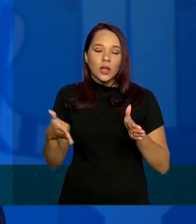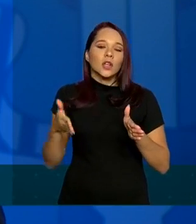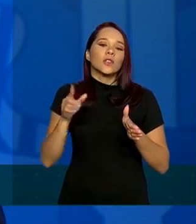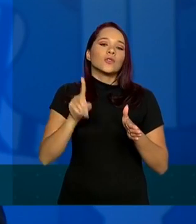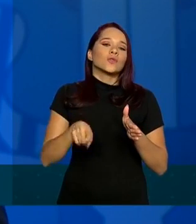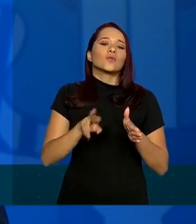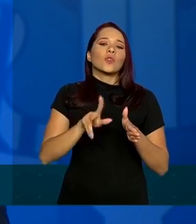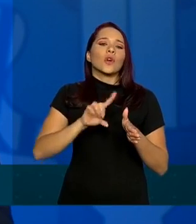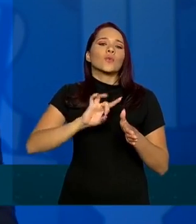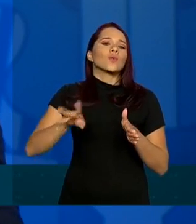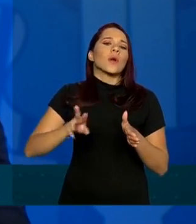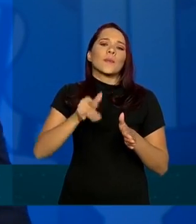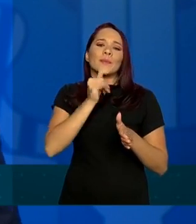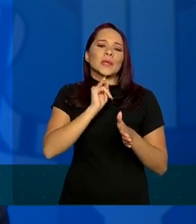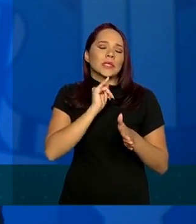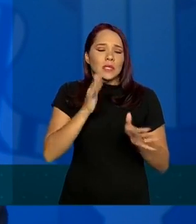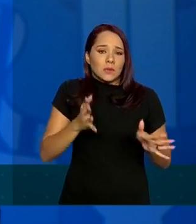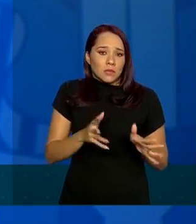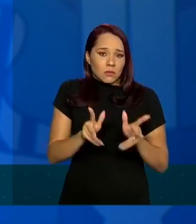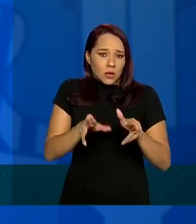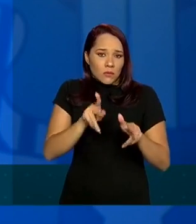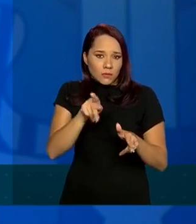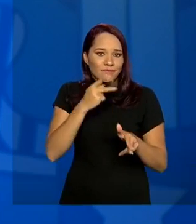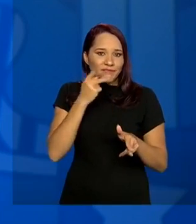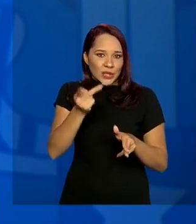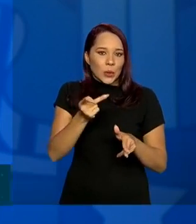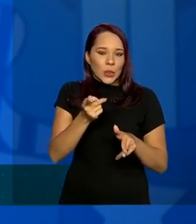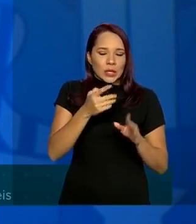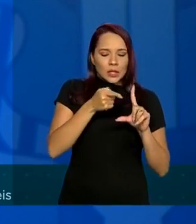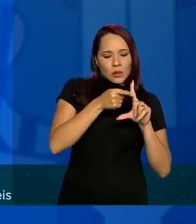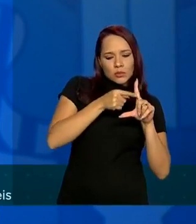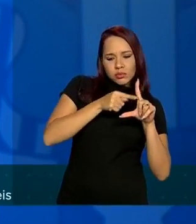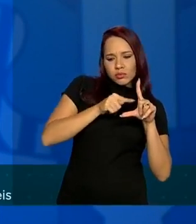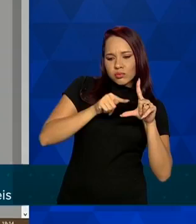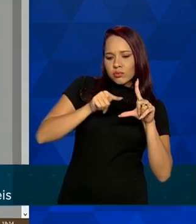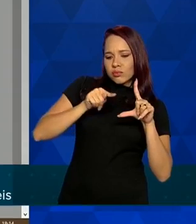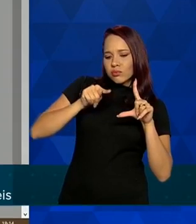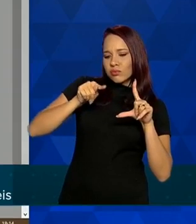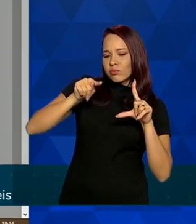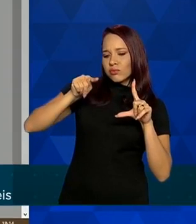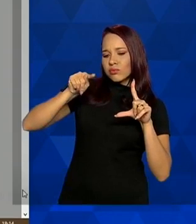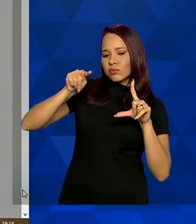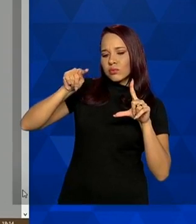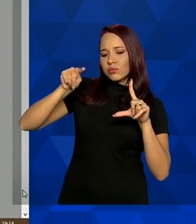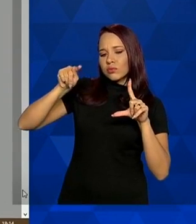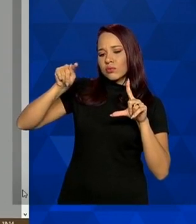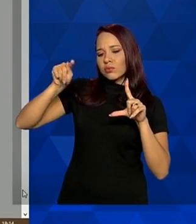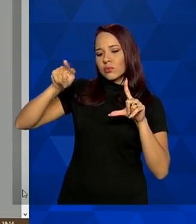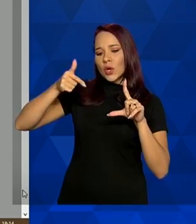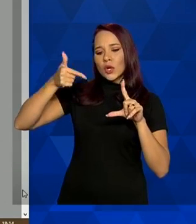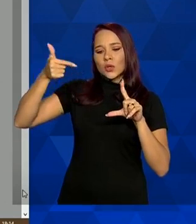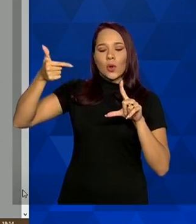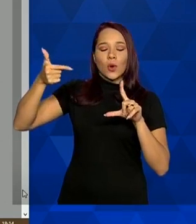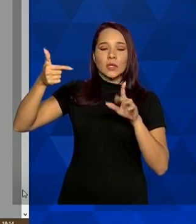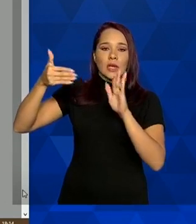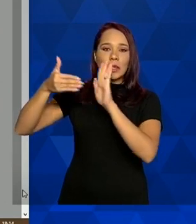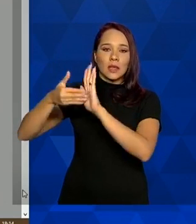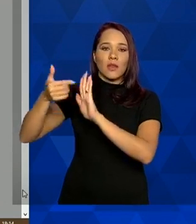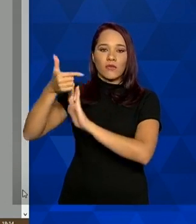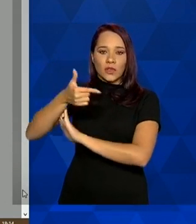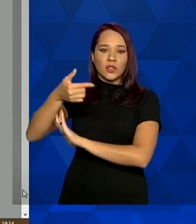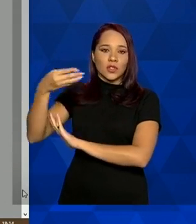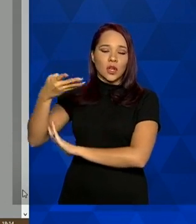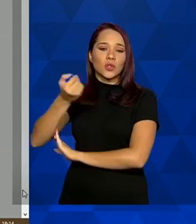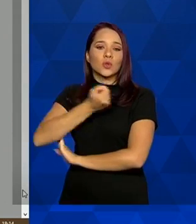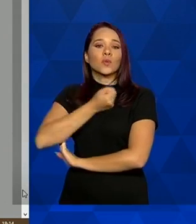significa que, por exemplo, conforme vocês observam a curva entre a semana 22 e a 23, a curva de